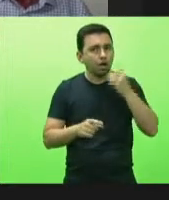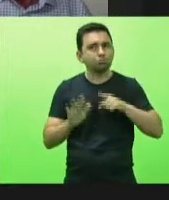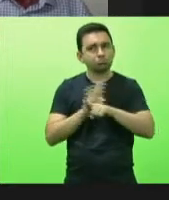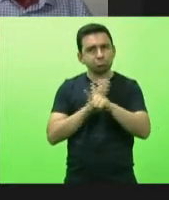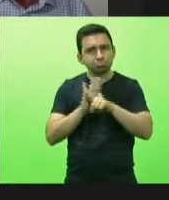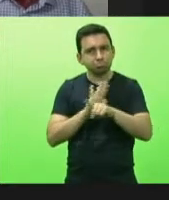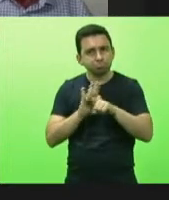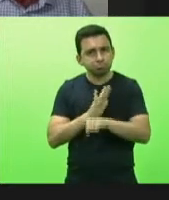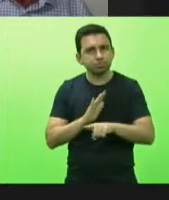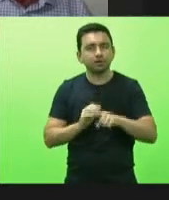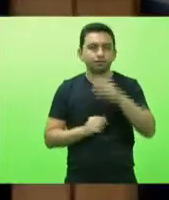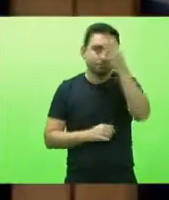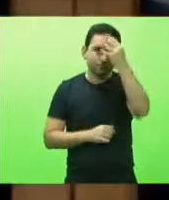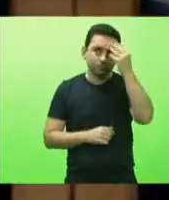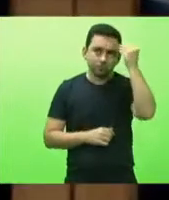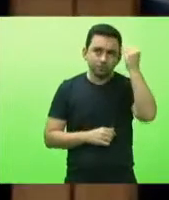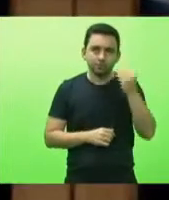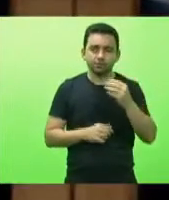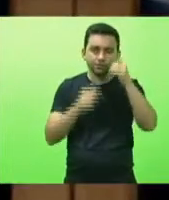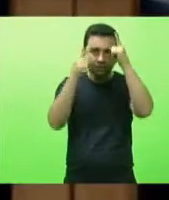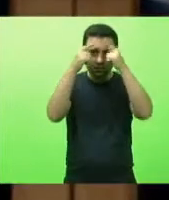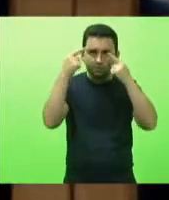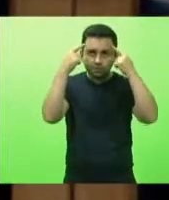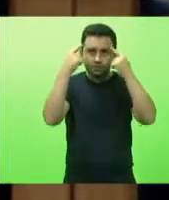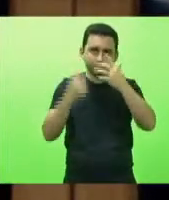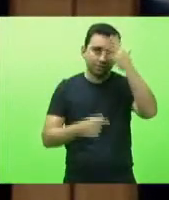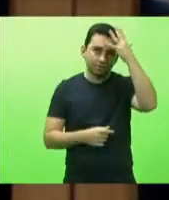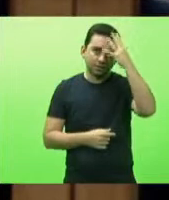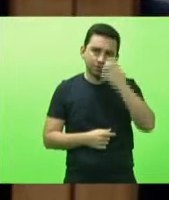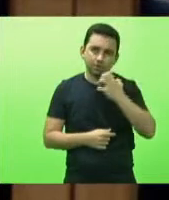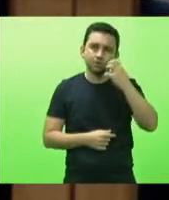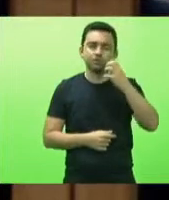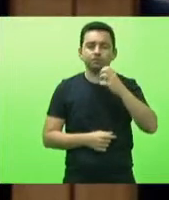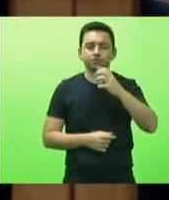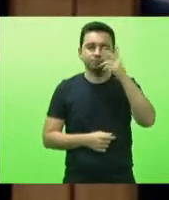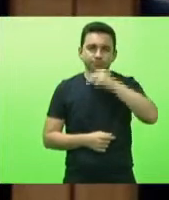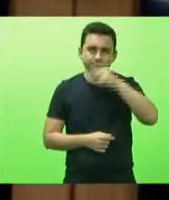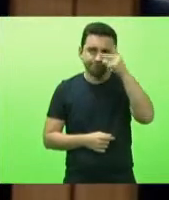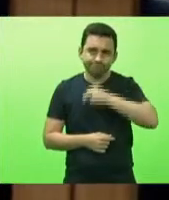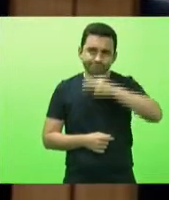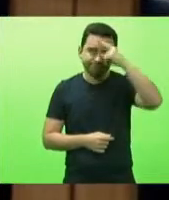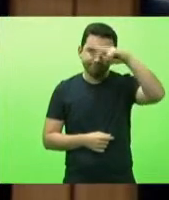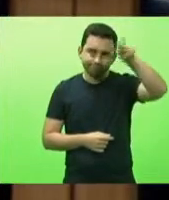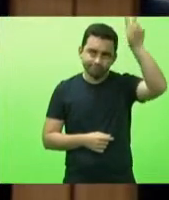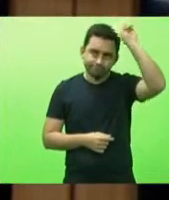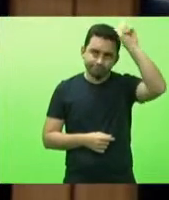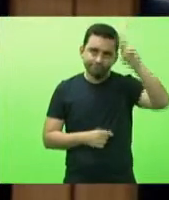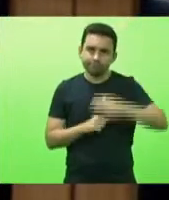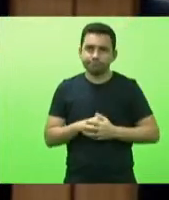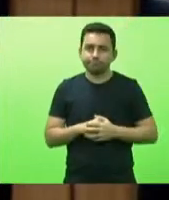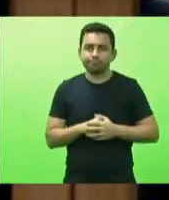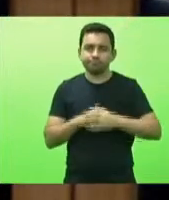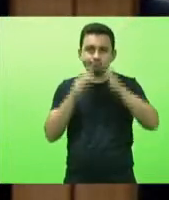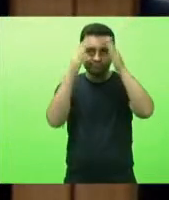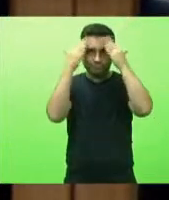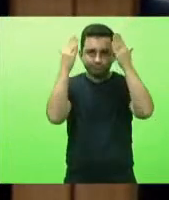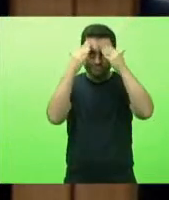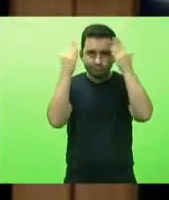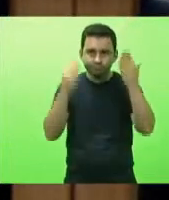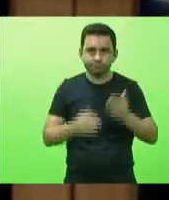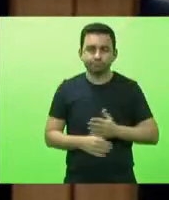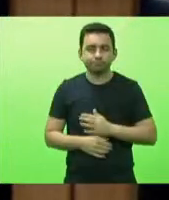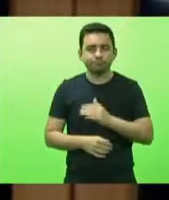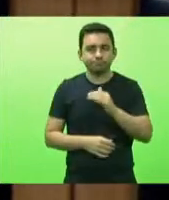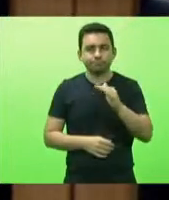a deputada Luciane Carminati deputado Sareta deputado Ismael Kennedy caro preso Zé Milton Fernando Krellin